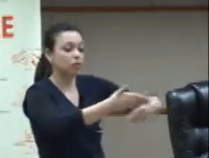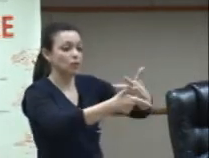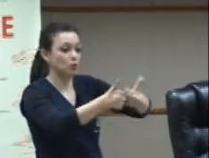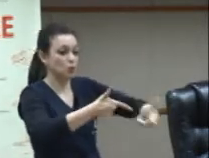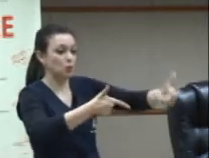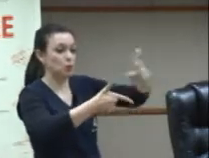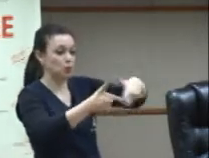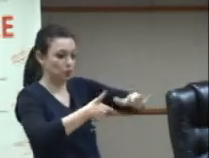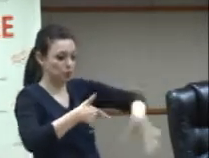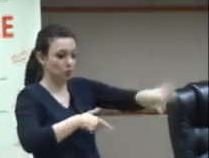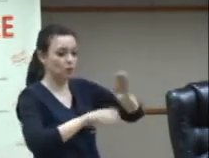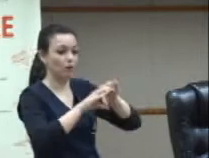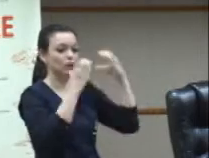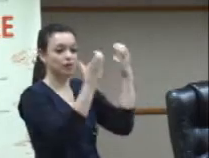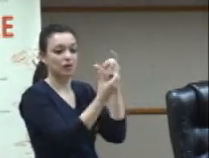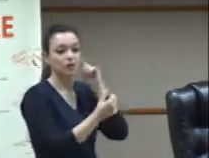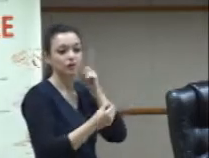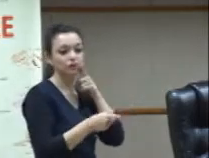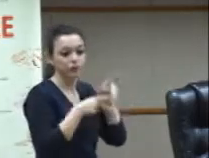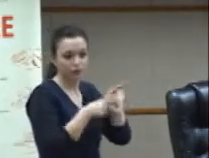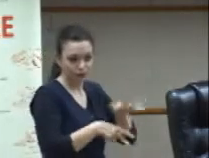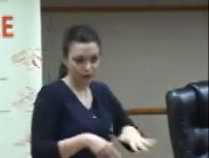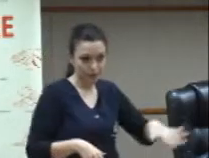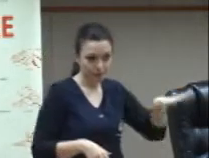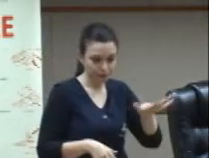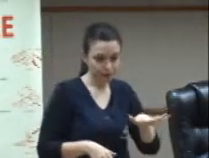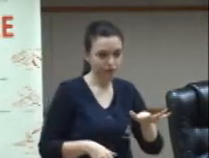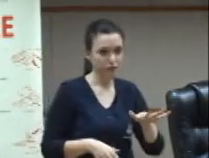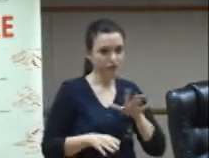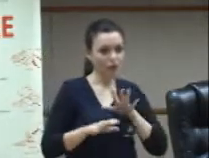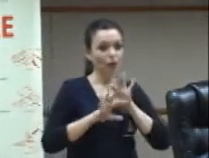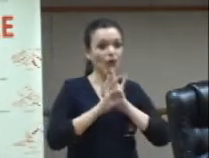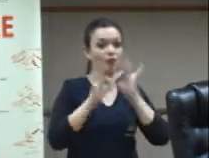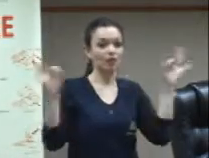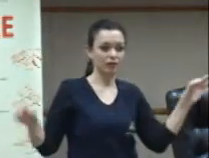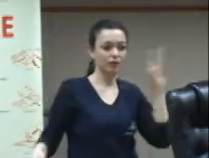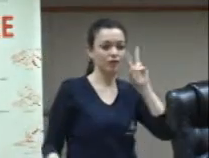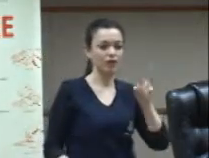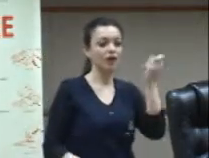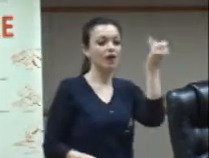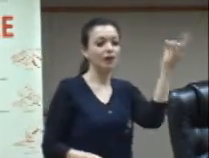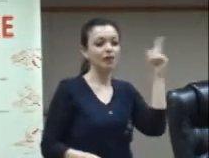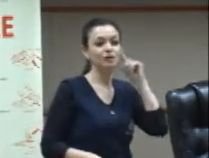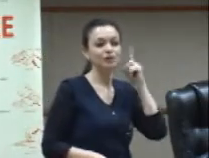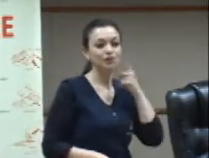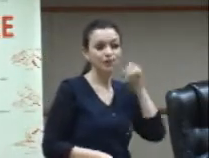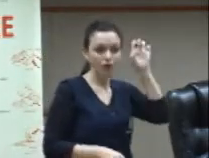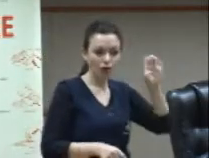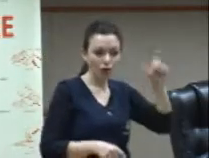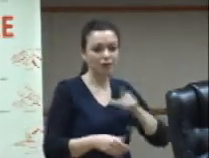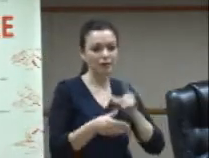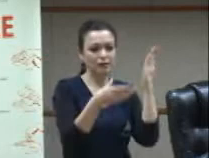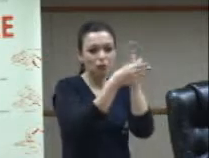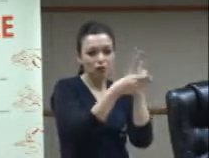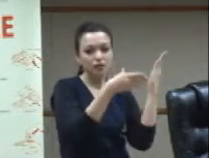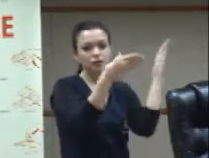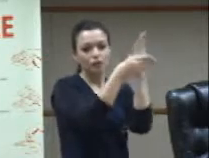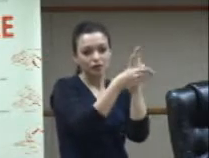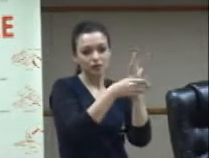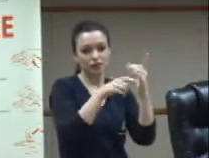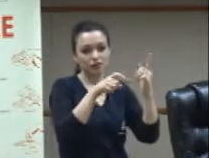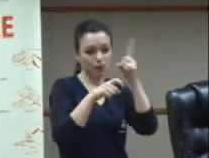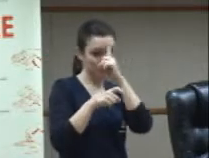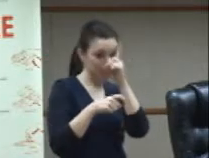no povo surdo né sequelas terríveis né inclusive tem surdos processando hoje instituições que os